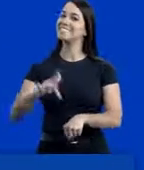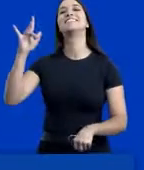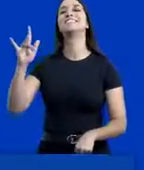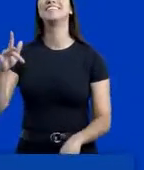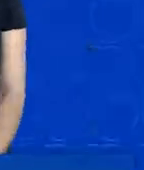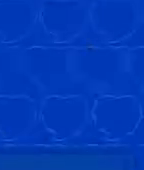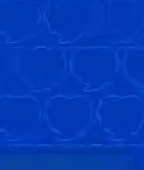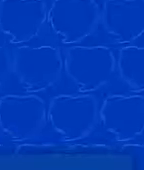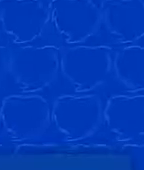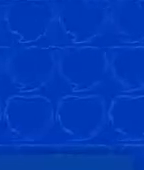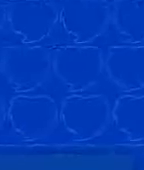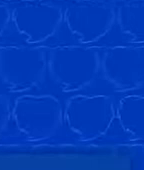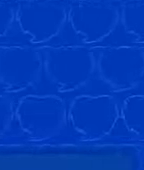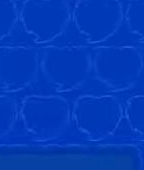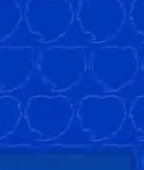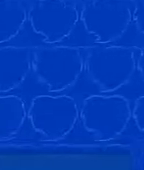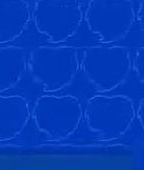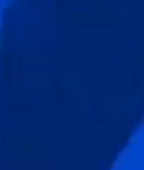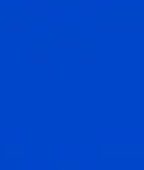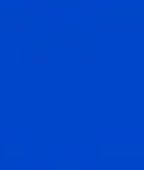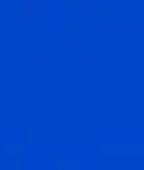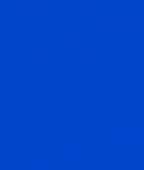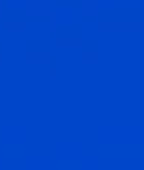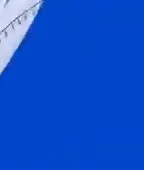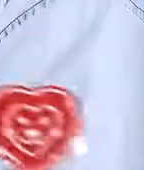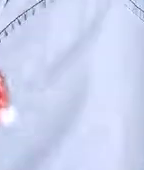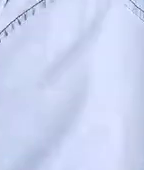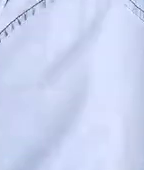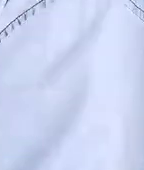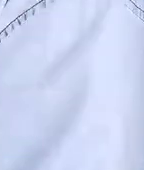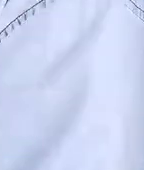E o verde pra confirmar. Odelmo Leão, faz com coração.